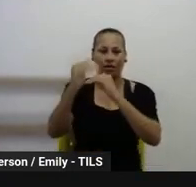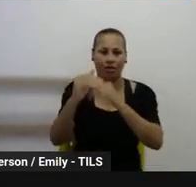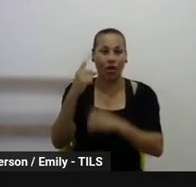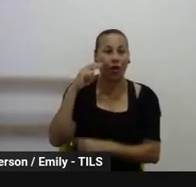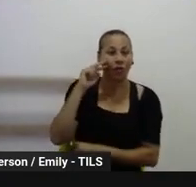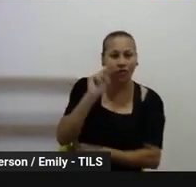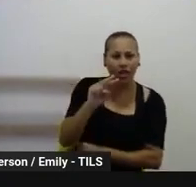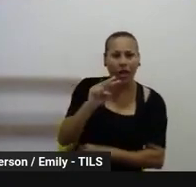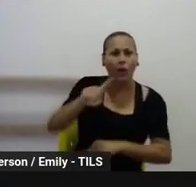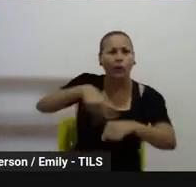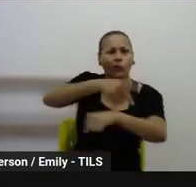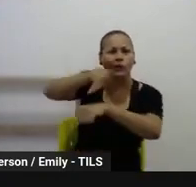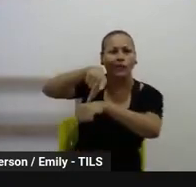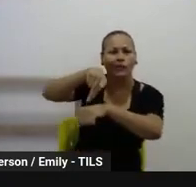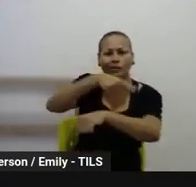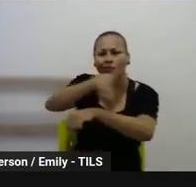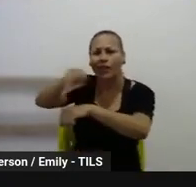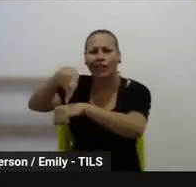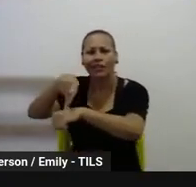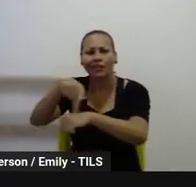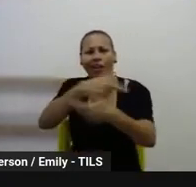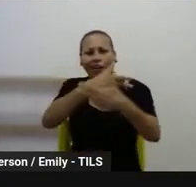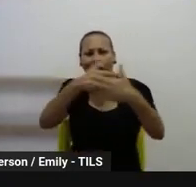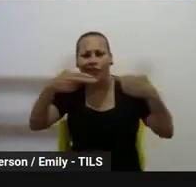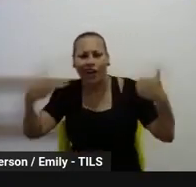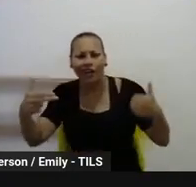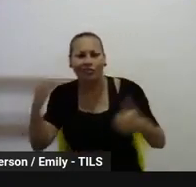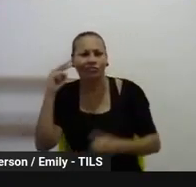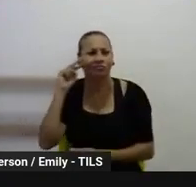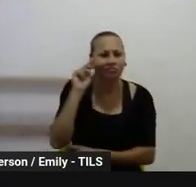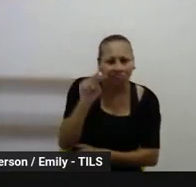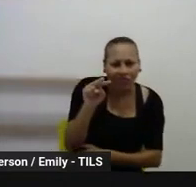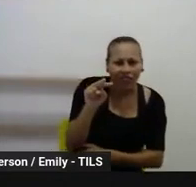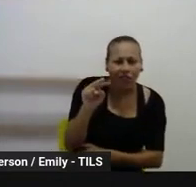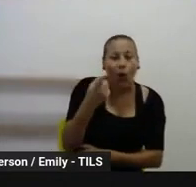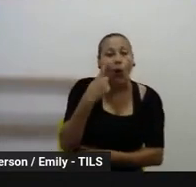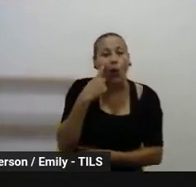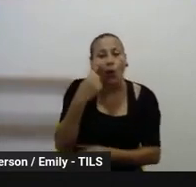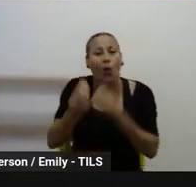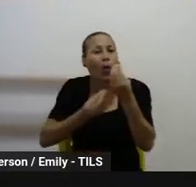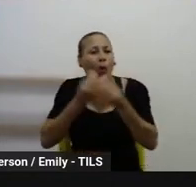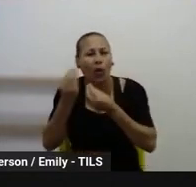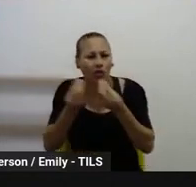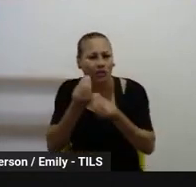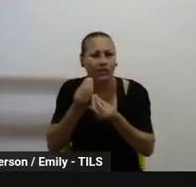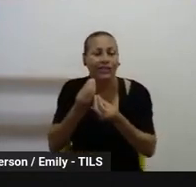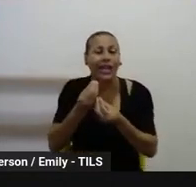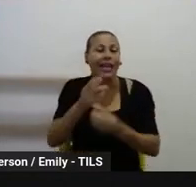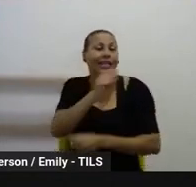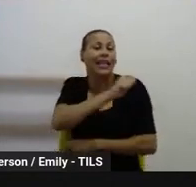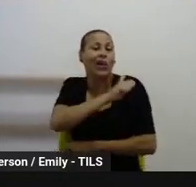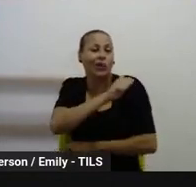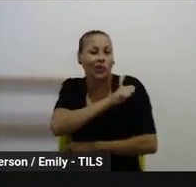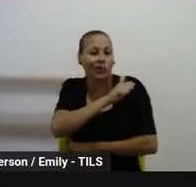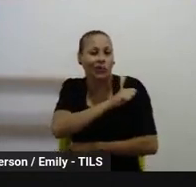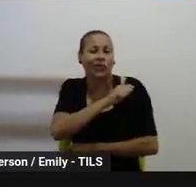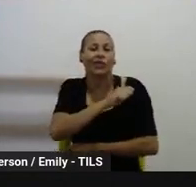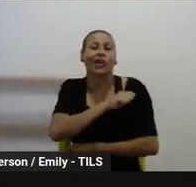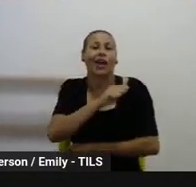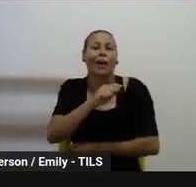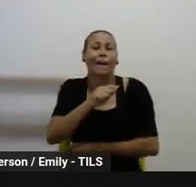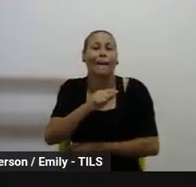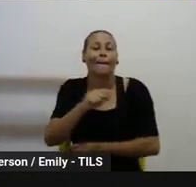E desses estudantes, nós temos quais nacionalidades, Andréia? De onde vêm esses estudantes? A gente